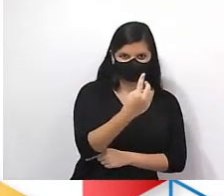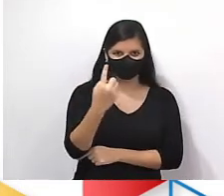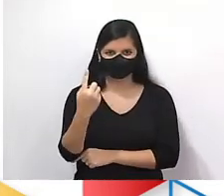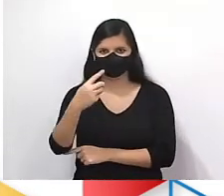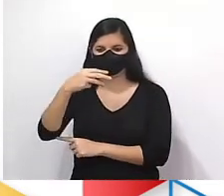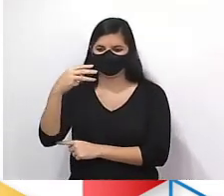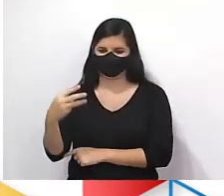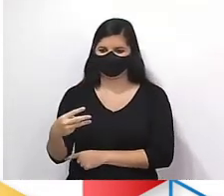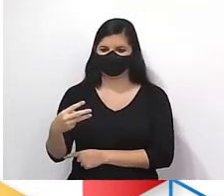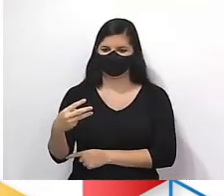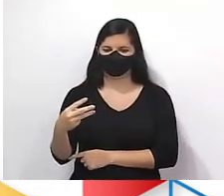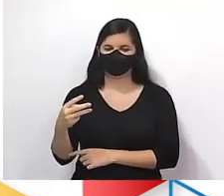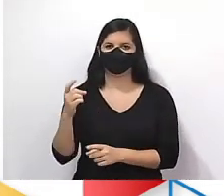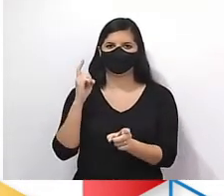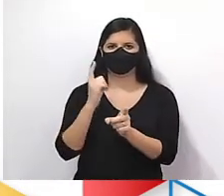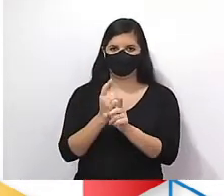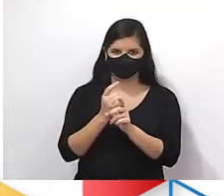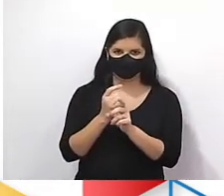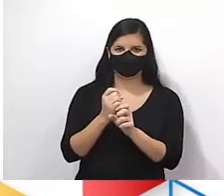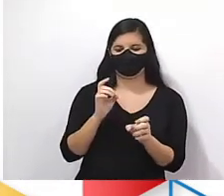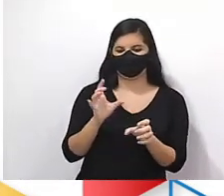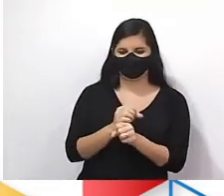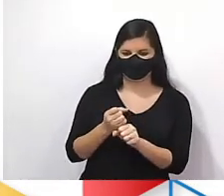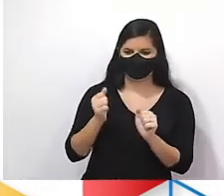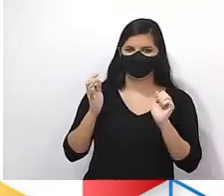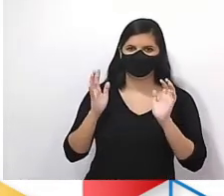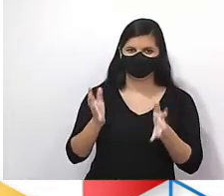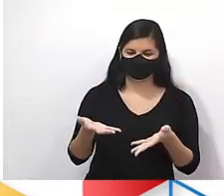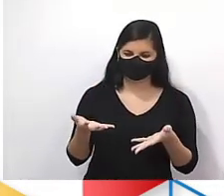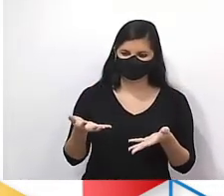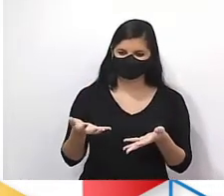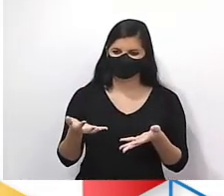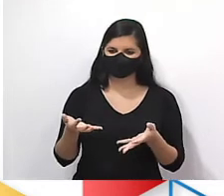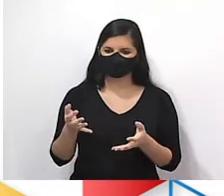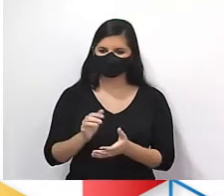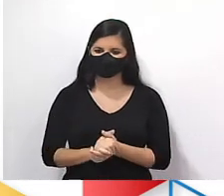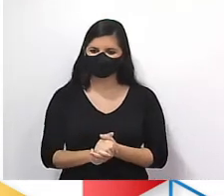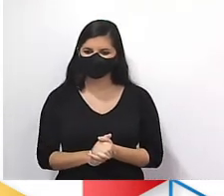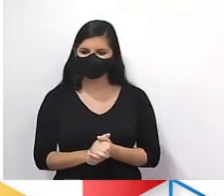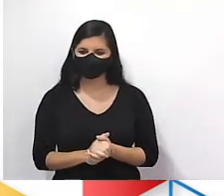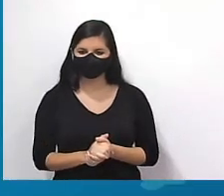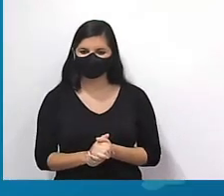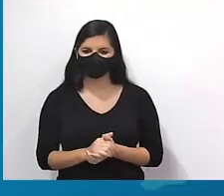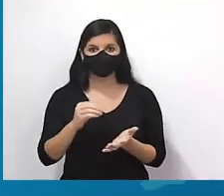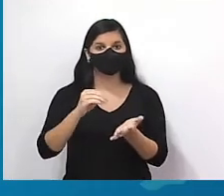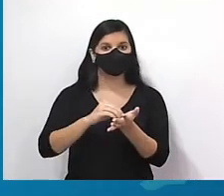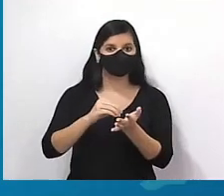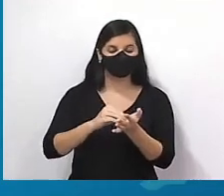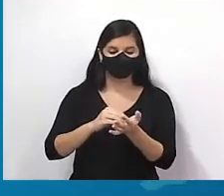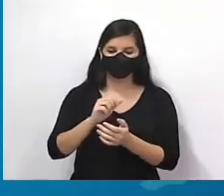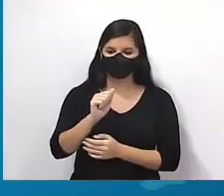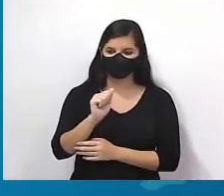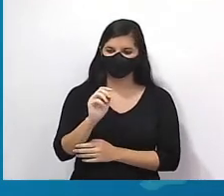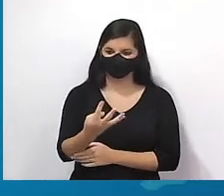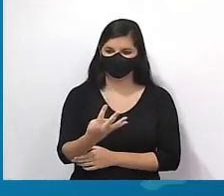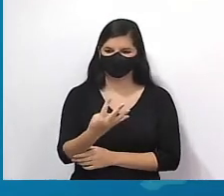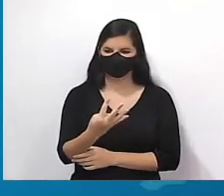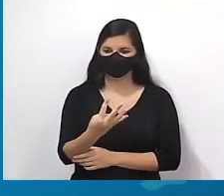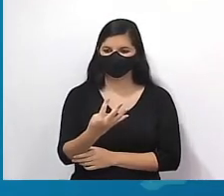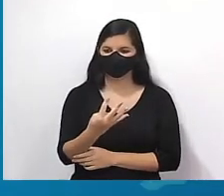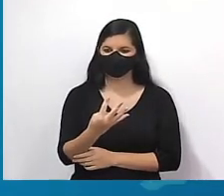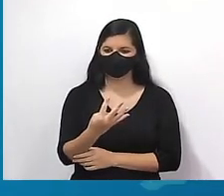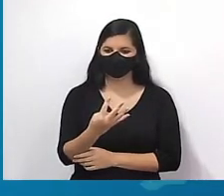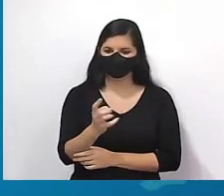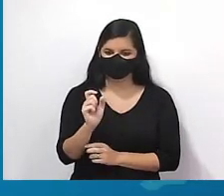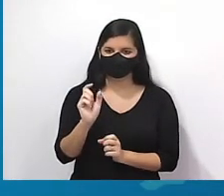menos 3. Calculamos o A3, ok? Ó, agora falta quem? O A4, né? Então, vamos lá.